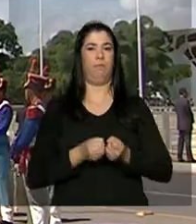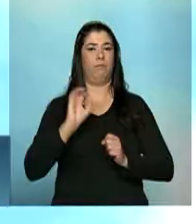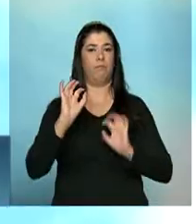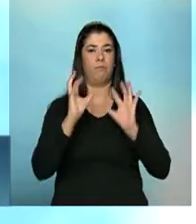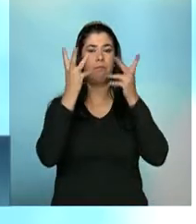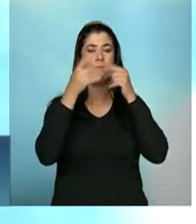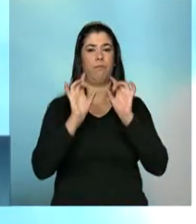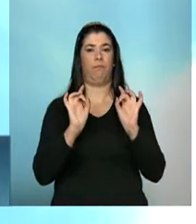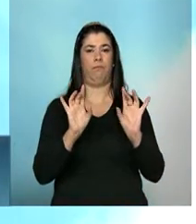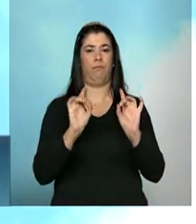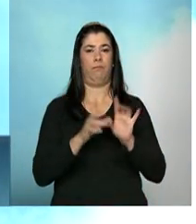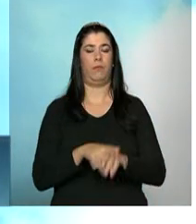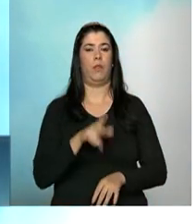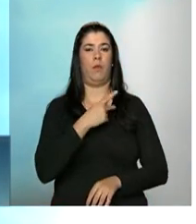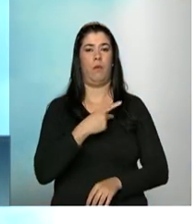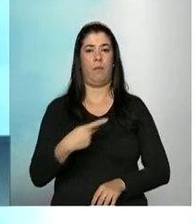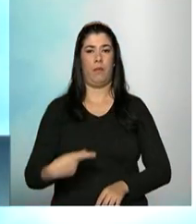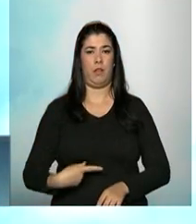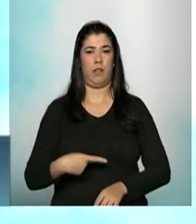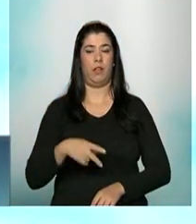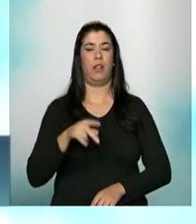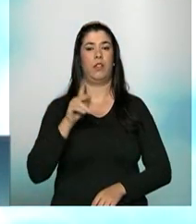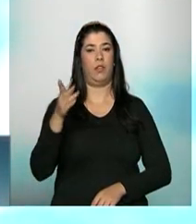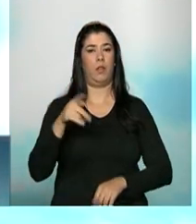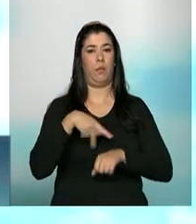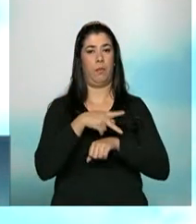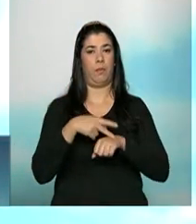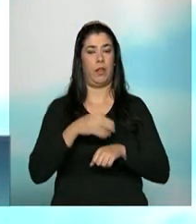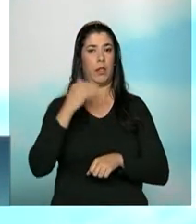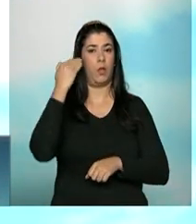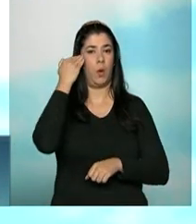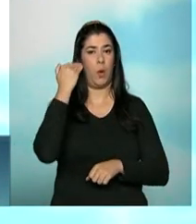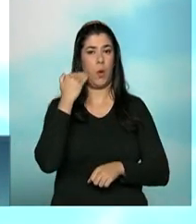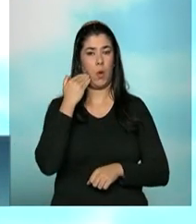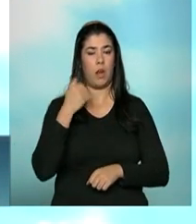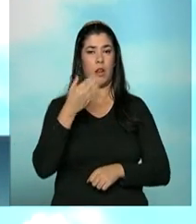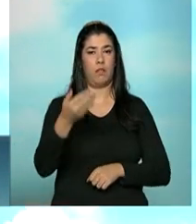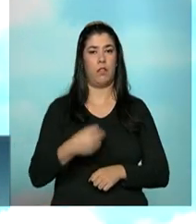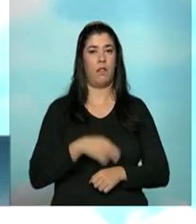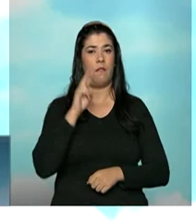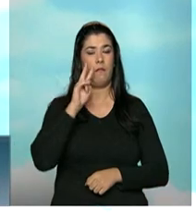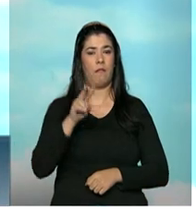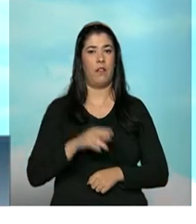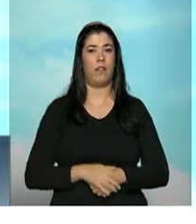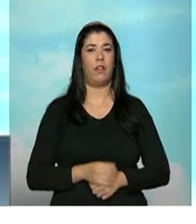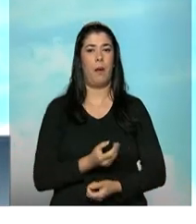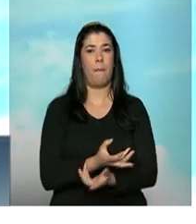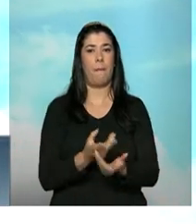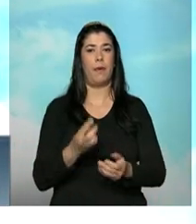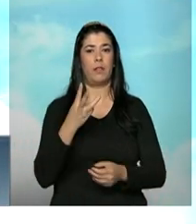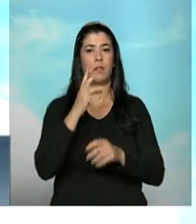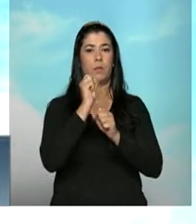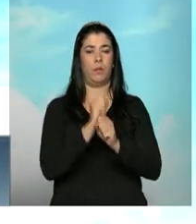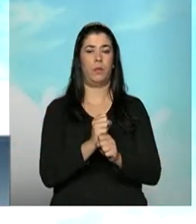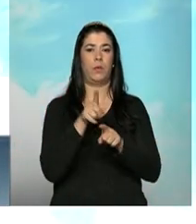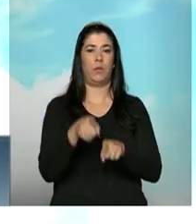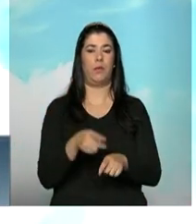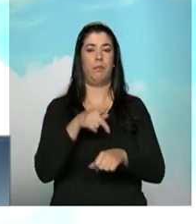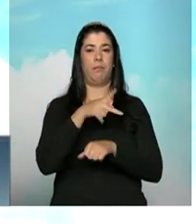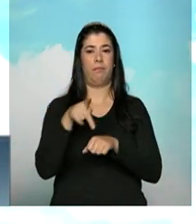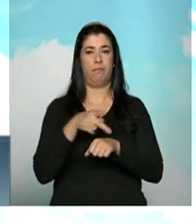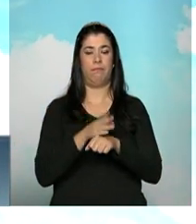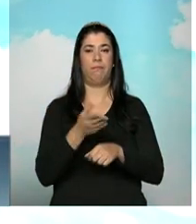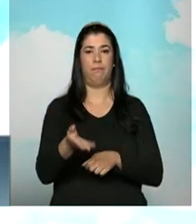República da Coreia. Essas são imagens da Praça dos Três Poderes aqui em Brasília para essa cerimônia